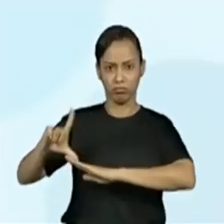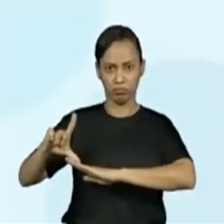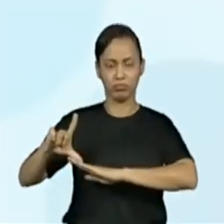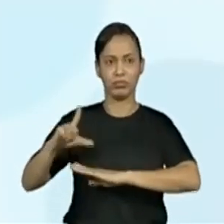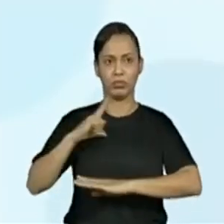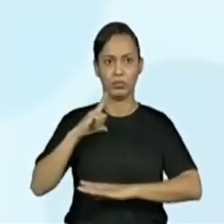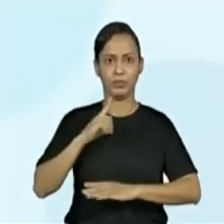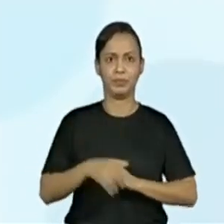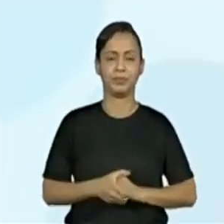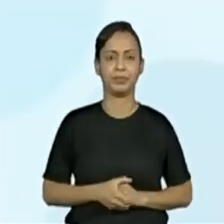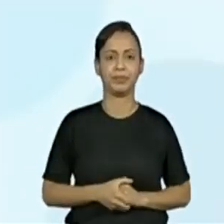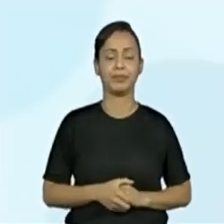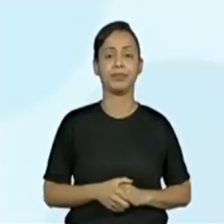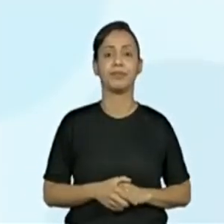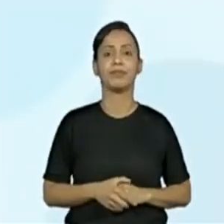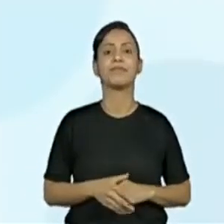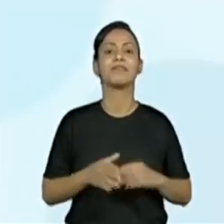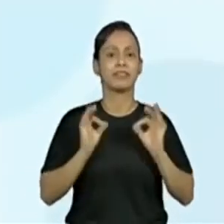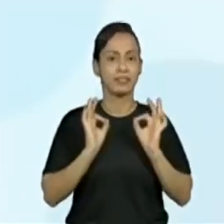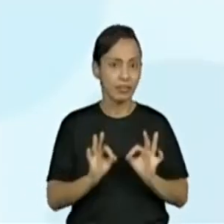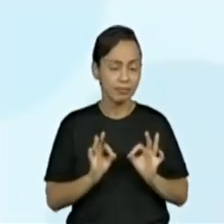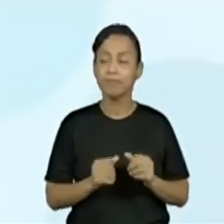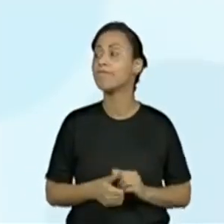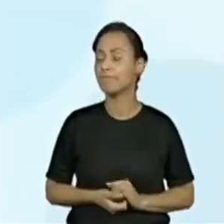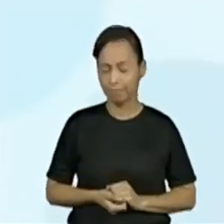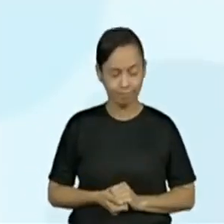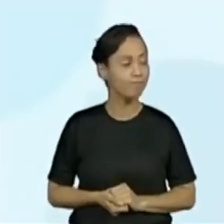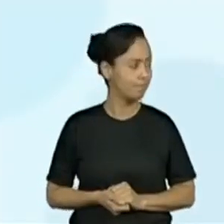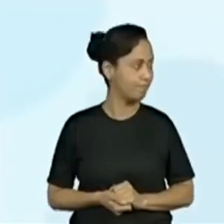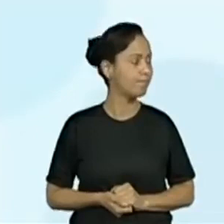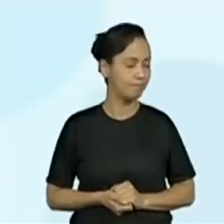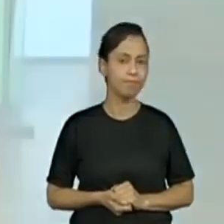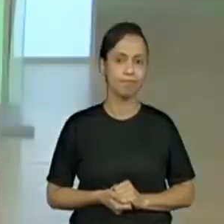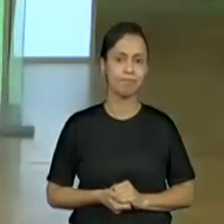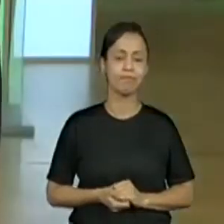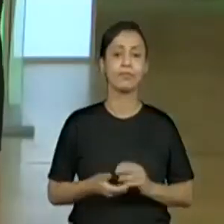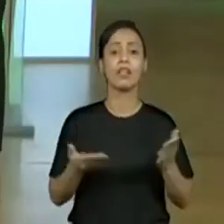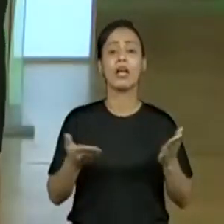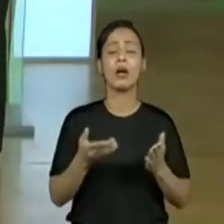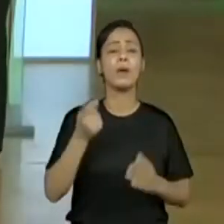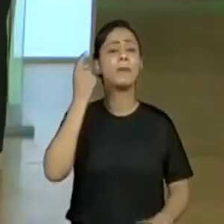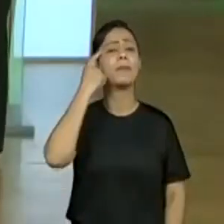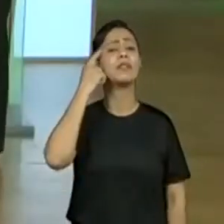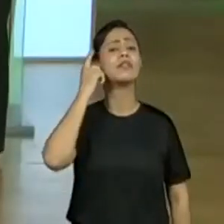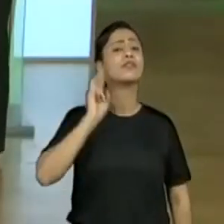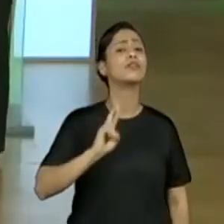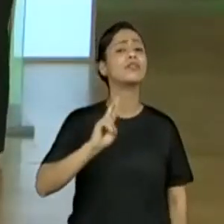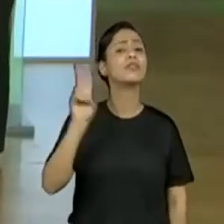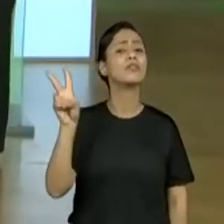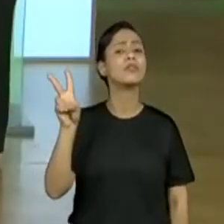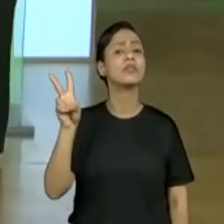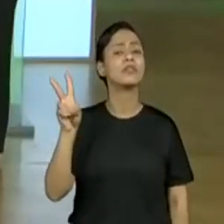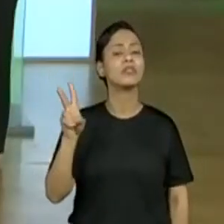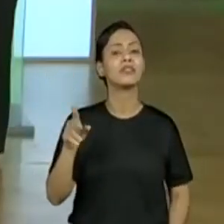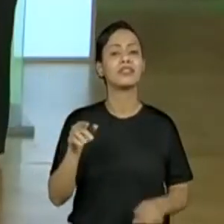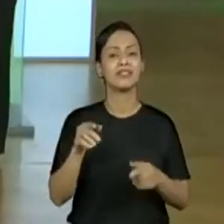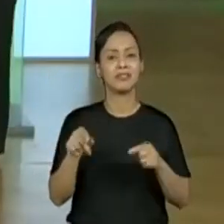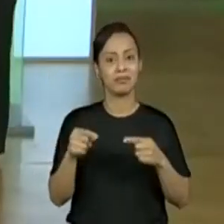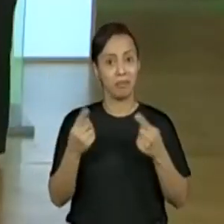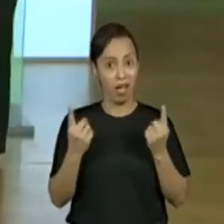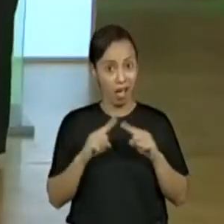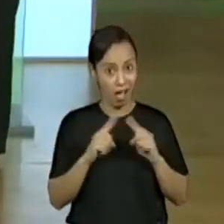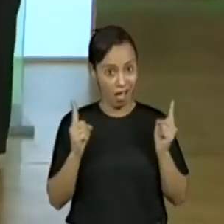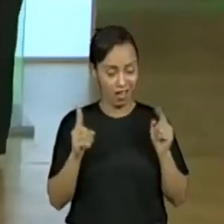obtemos o número seguinte. Exatamente. Vamos pensar agora em uma outra sequência, também sobre o salto do